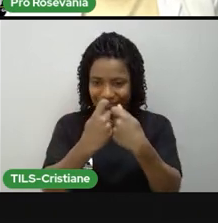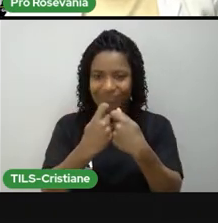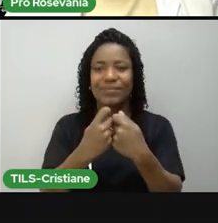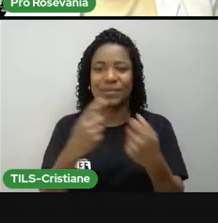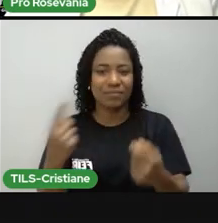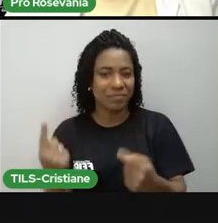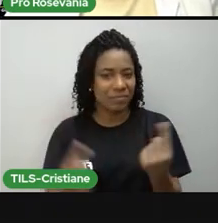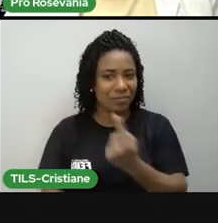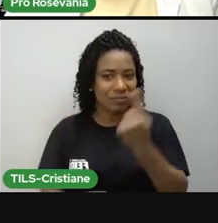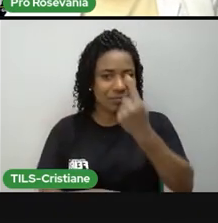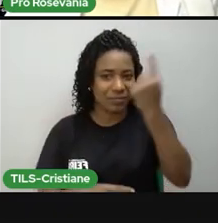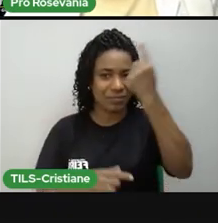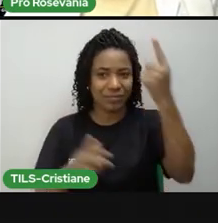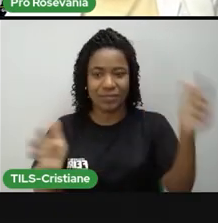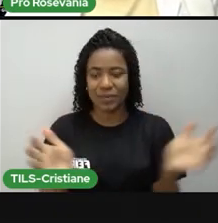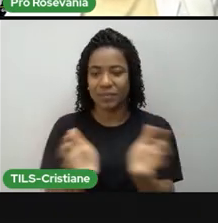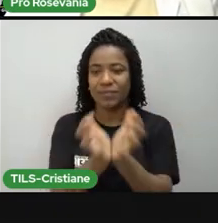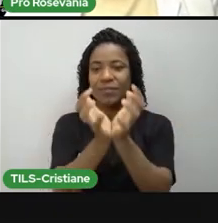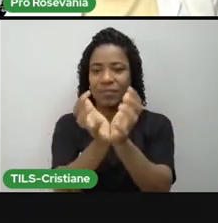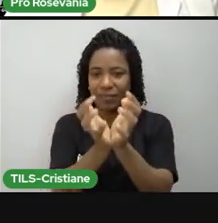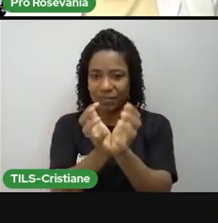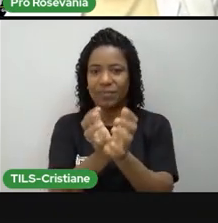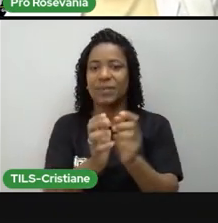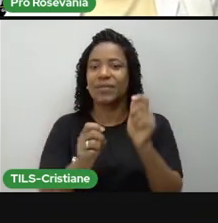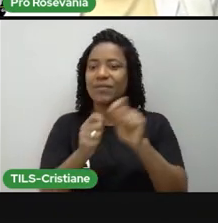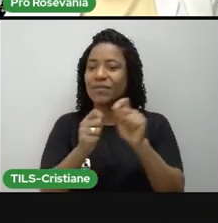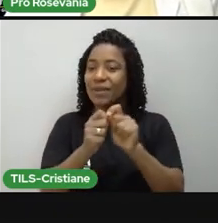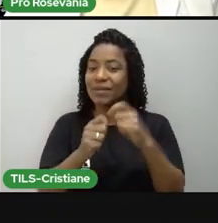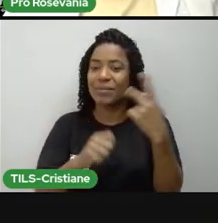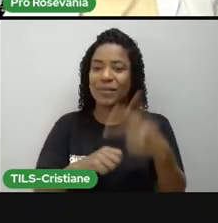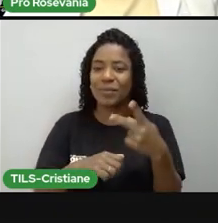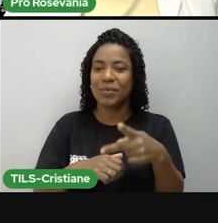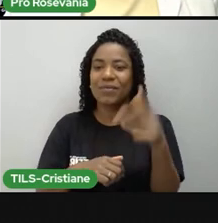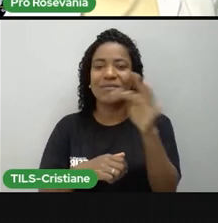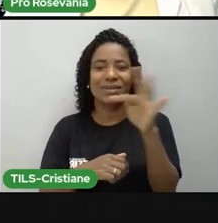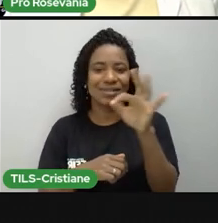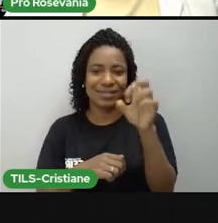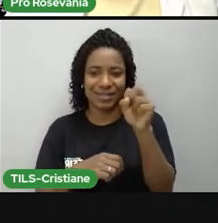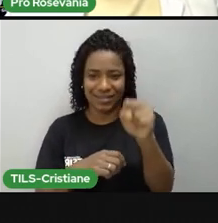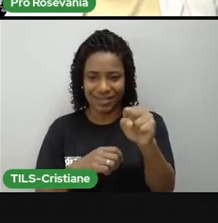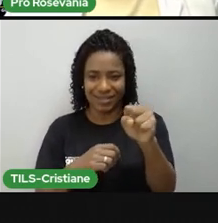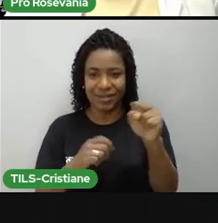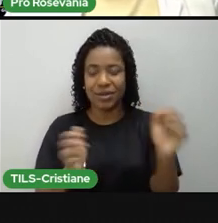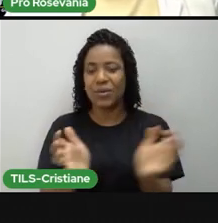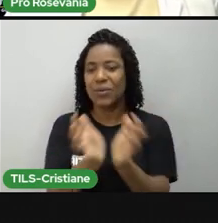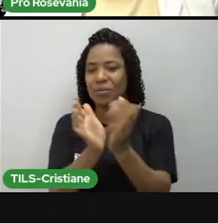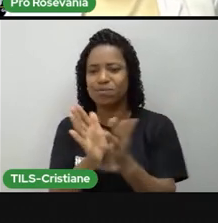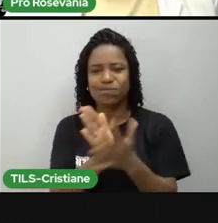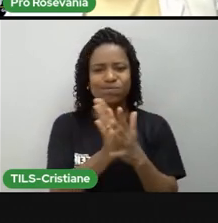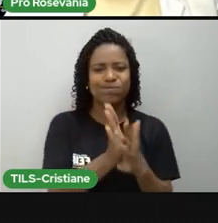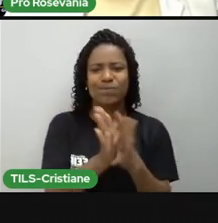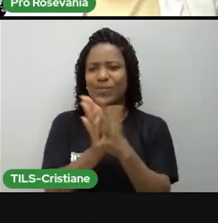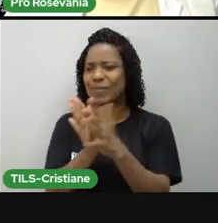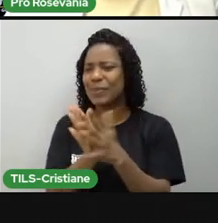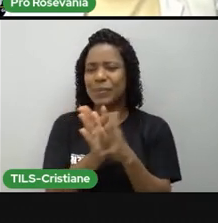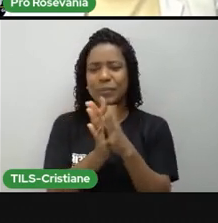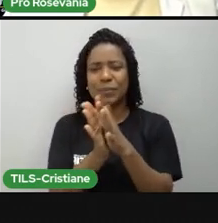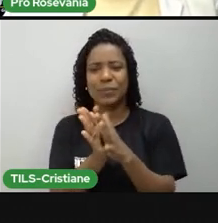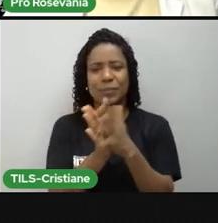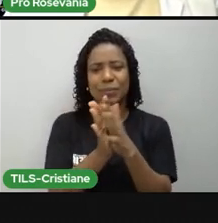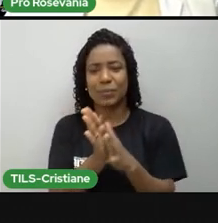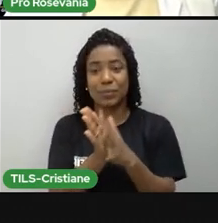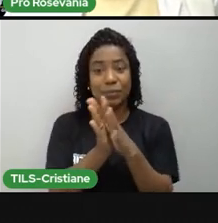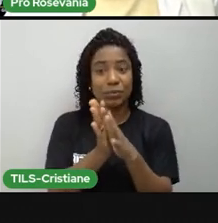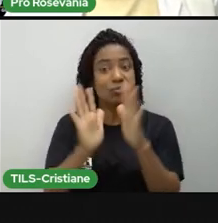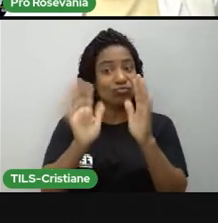a chamar atenção pra isso aqui, né, na nossa cidade, e aí lá esse samba da Matinha já chegou aí até para o